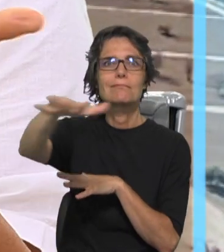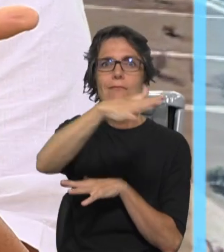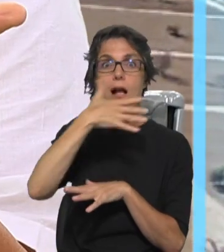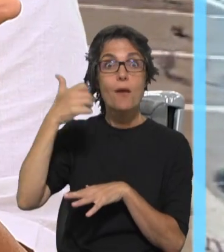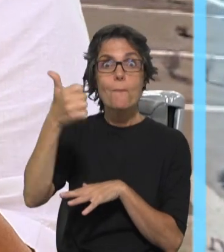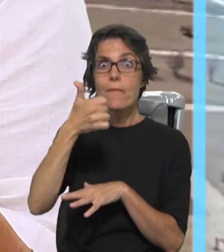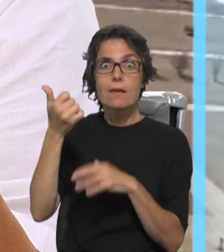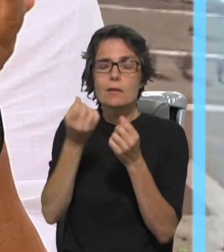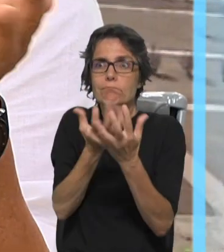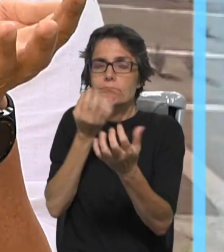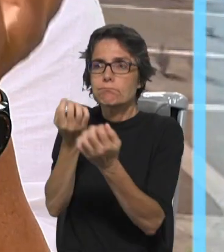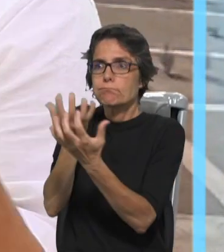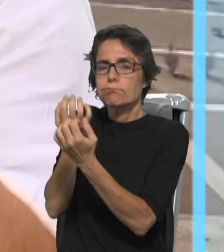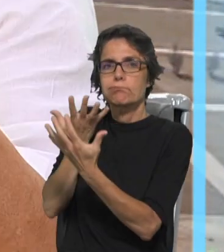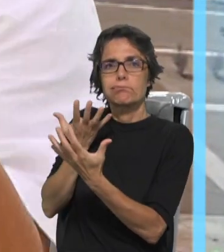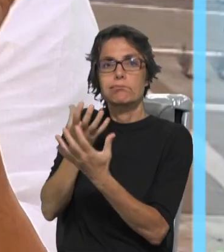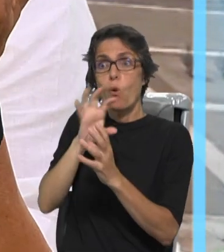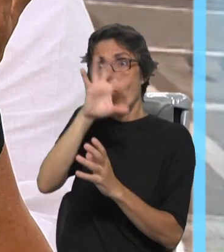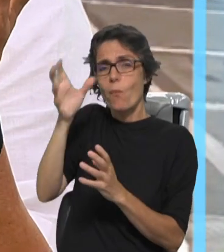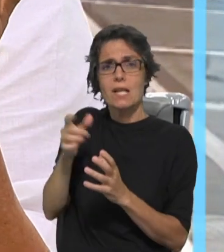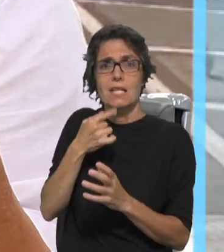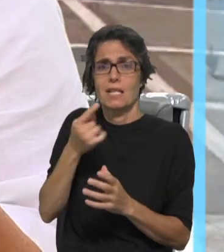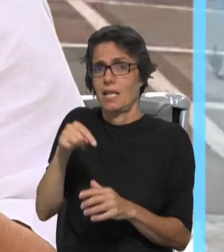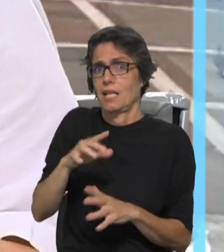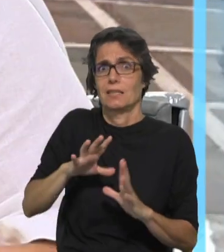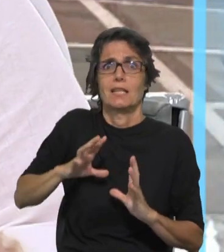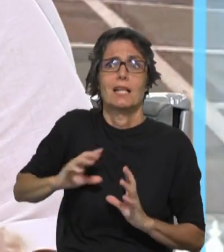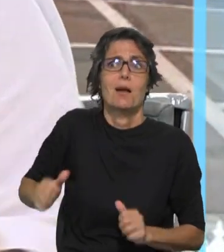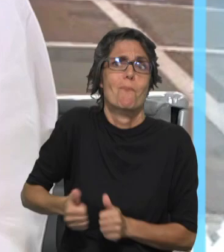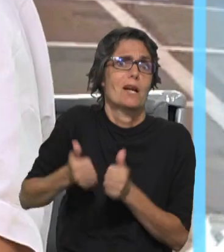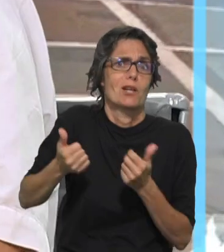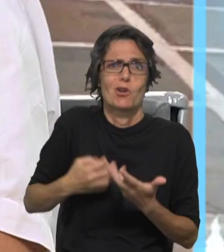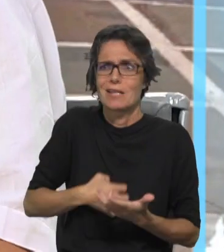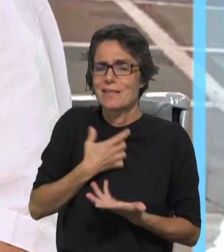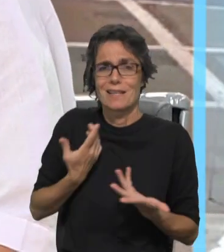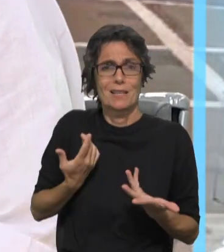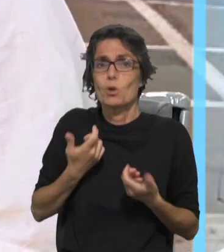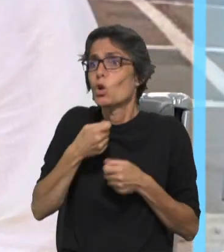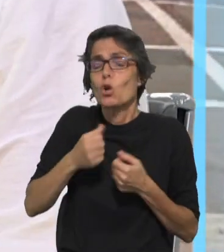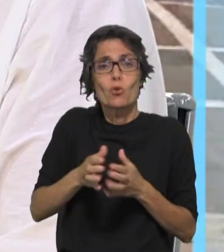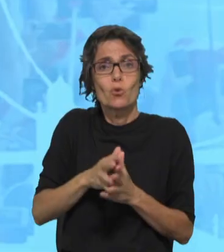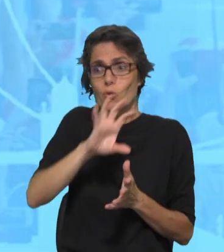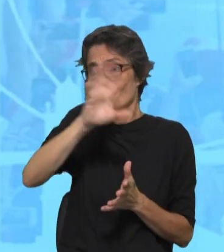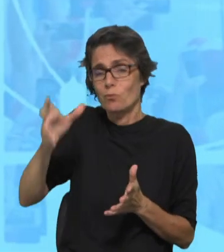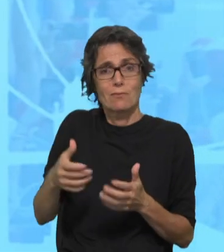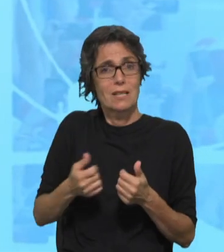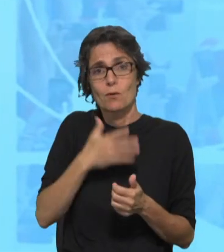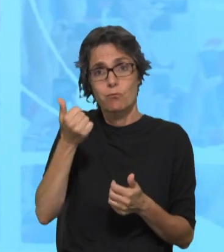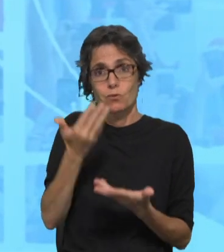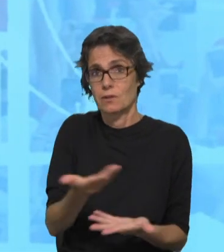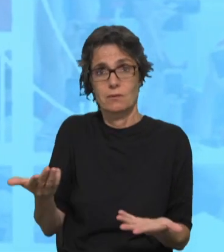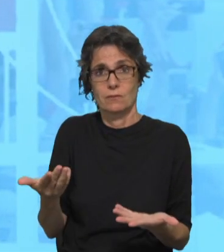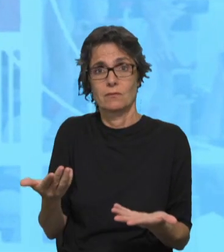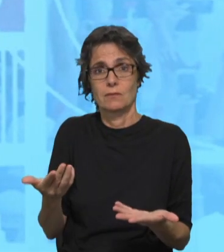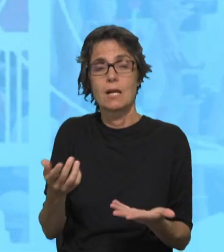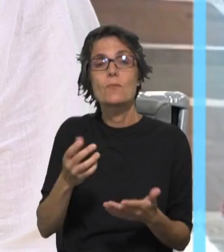em todos os recantos, todos os países até dizem isto é o lugar mais bonito da Terra, porque o lugar mais bonito da Terra são todos, não é? E portanto essa beleza tem